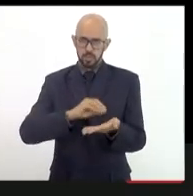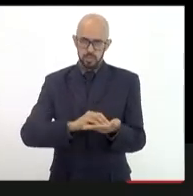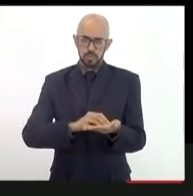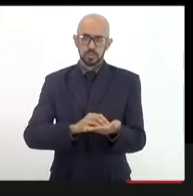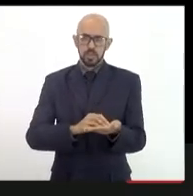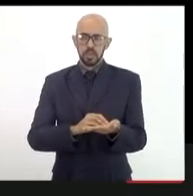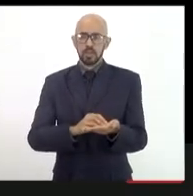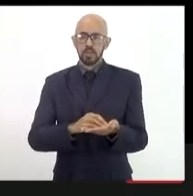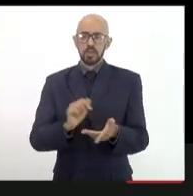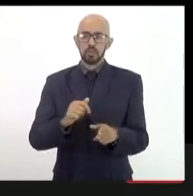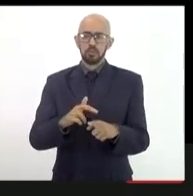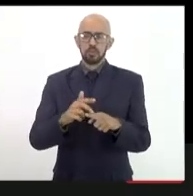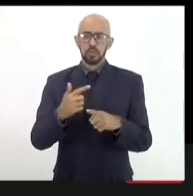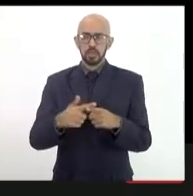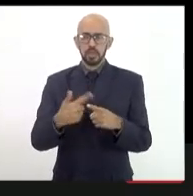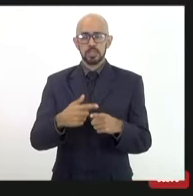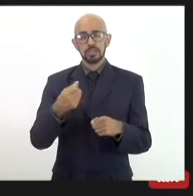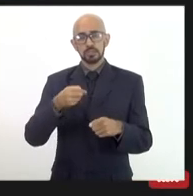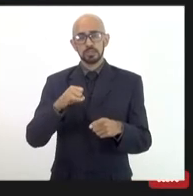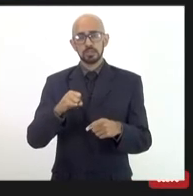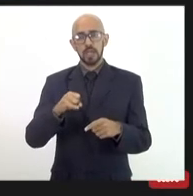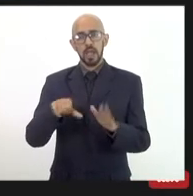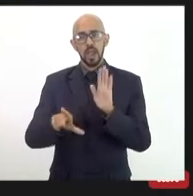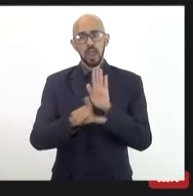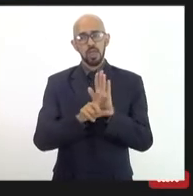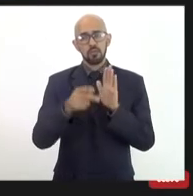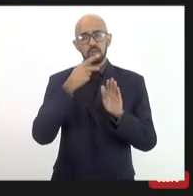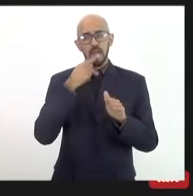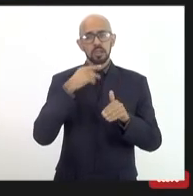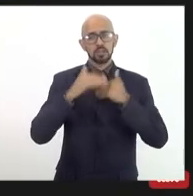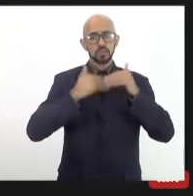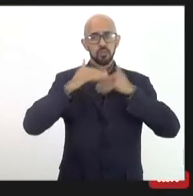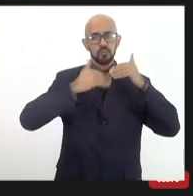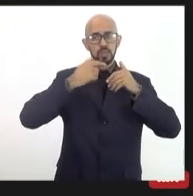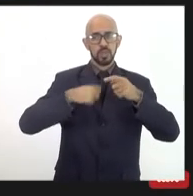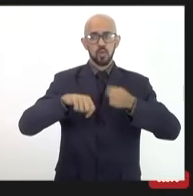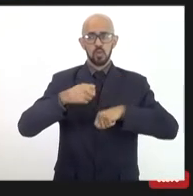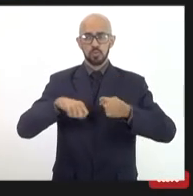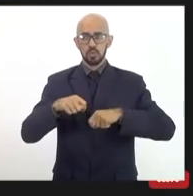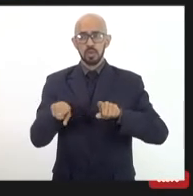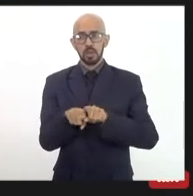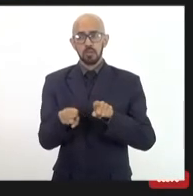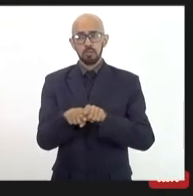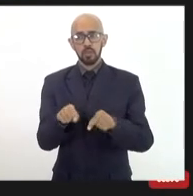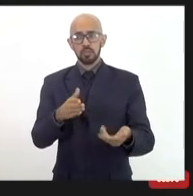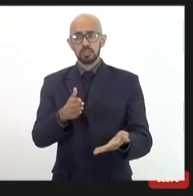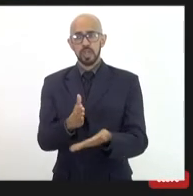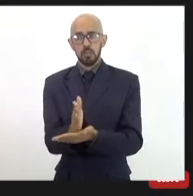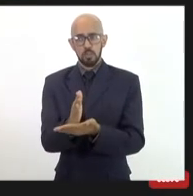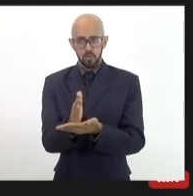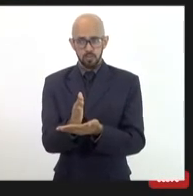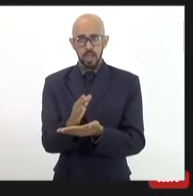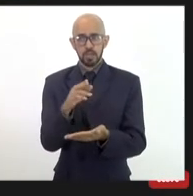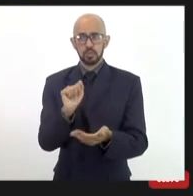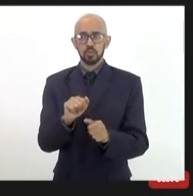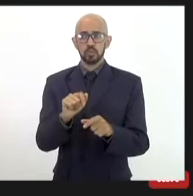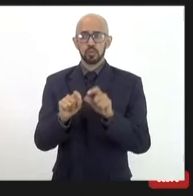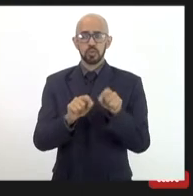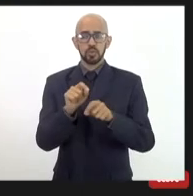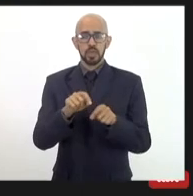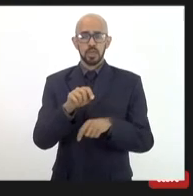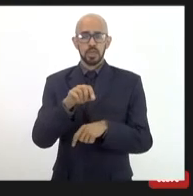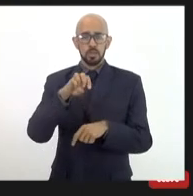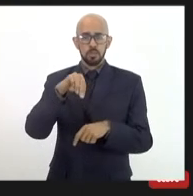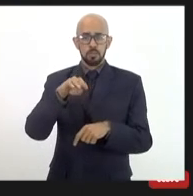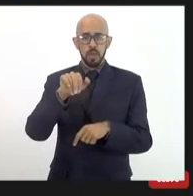sempre de um plano de desenvolvimento econômico, e também que seja aprovado de fato, que Mauro, Bruno